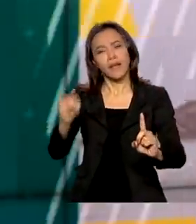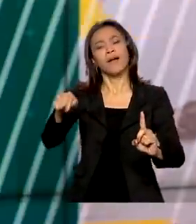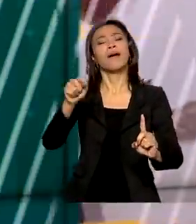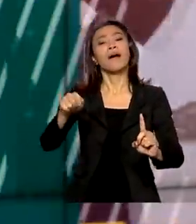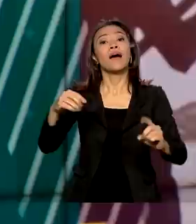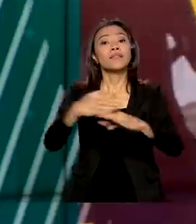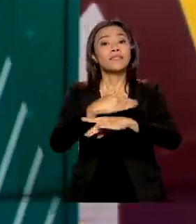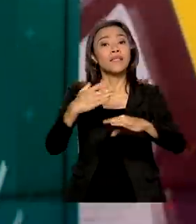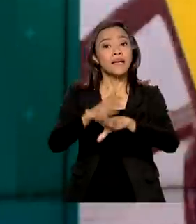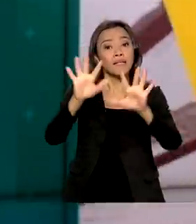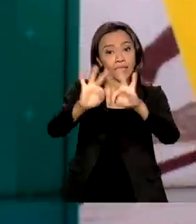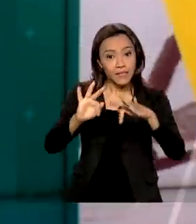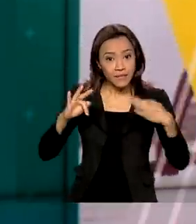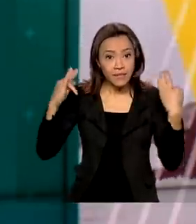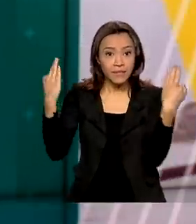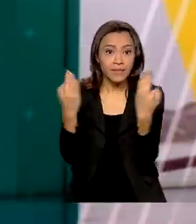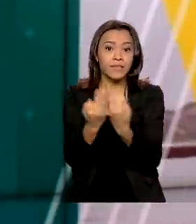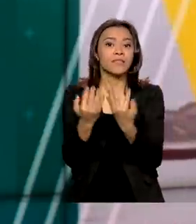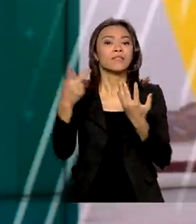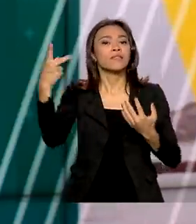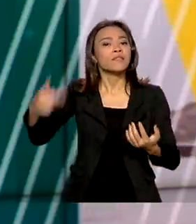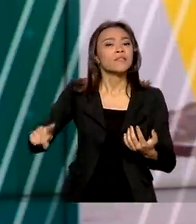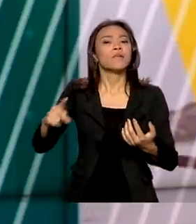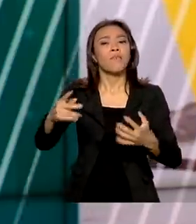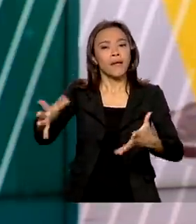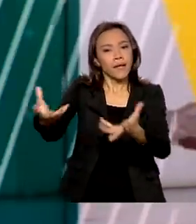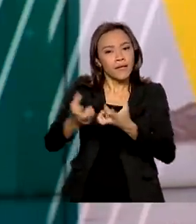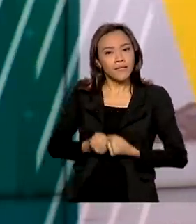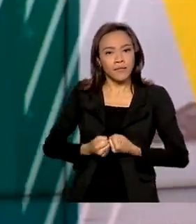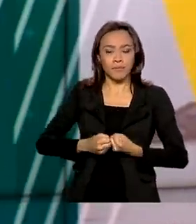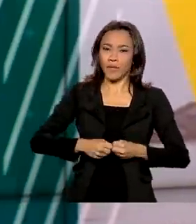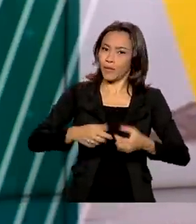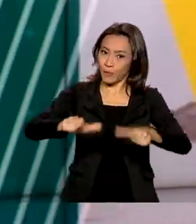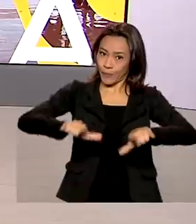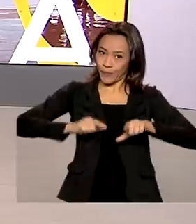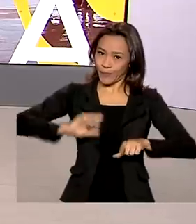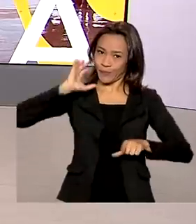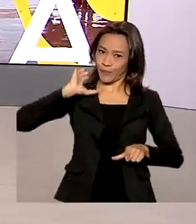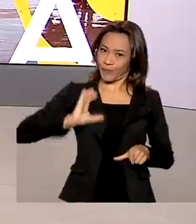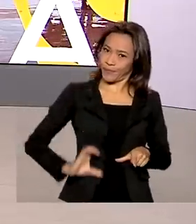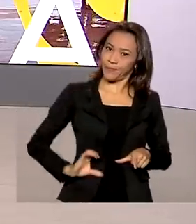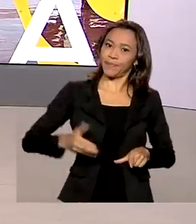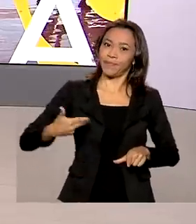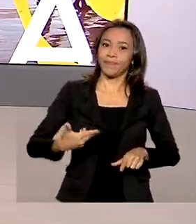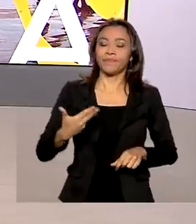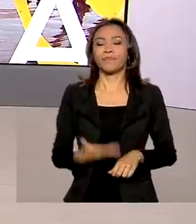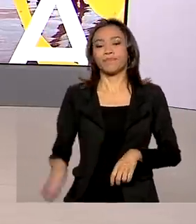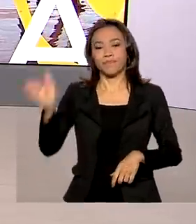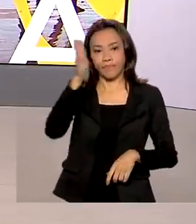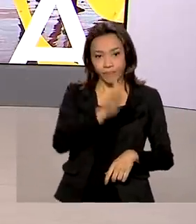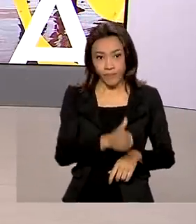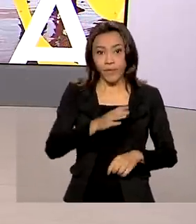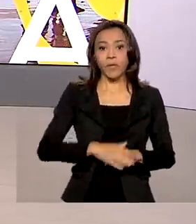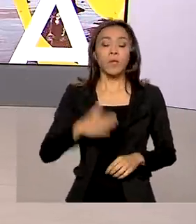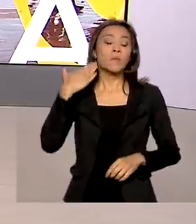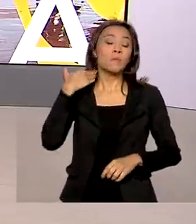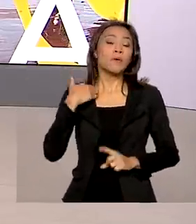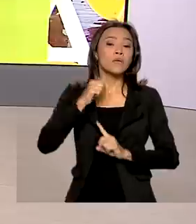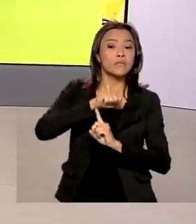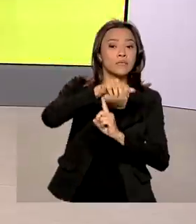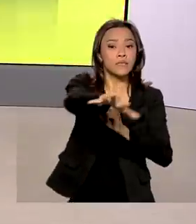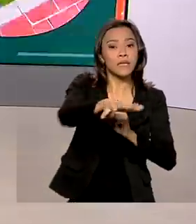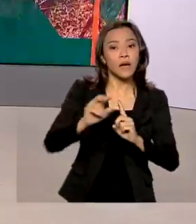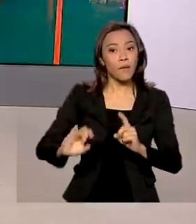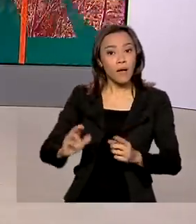família, Anguilara Veneta, para receber o título de cidadão honorário. O Banco Central elevou a taxa básica de juros da